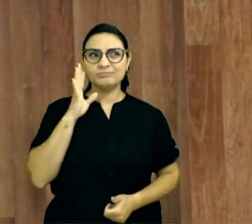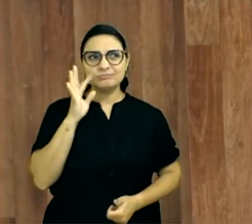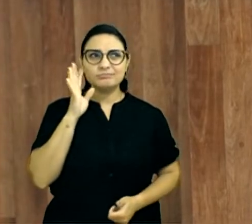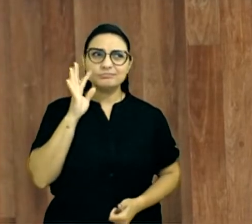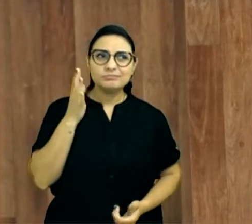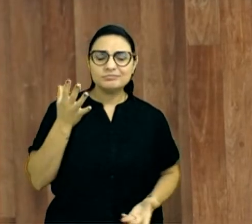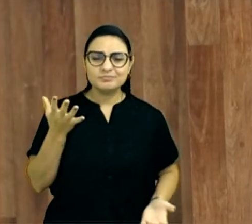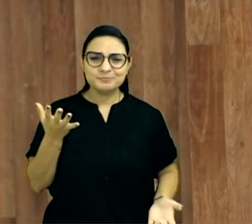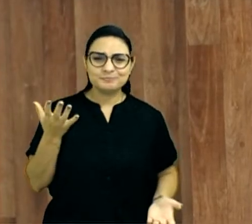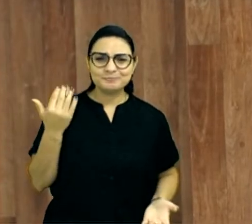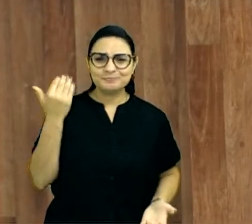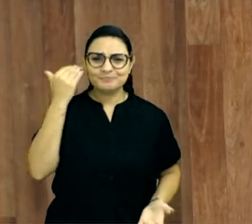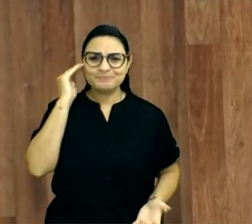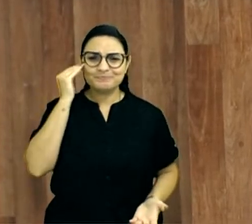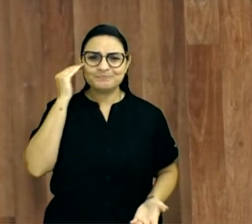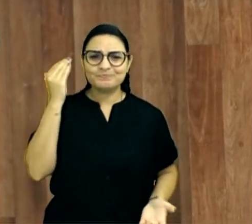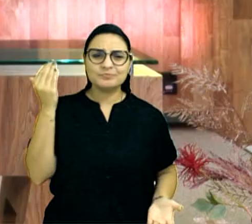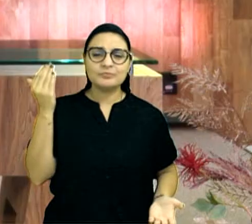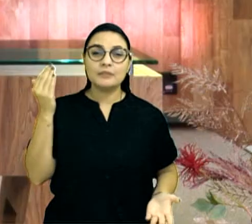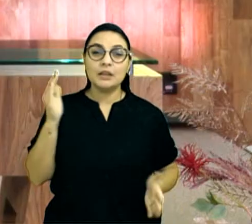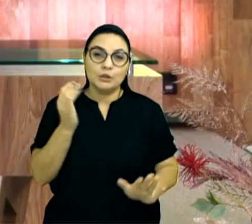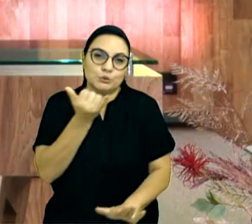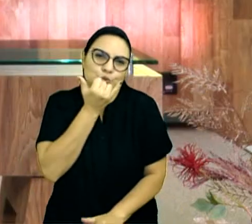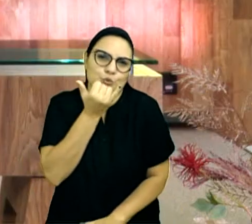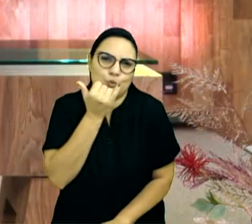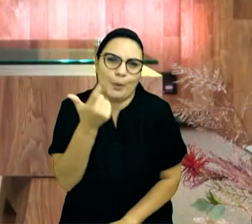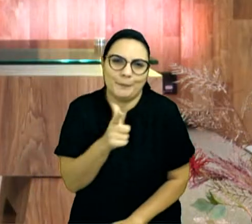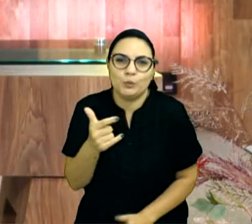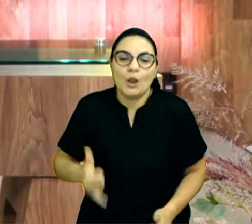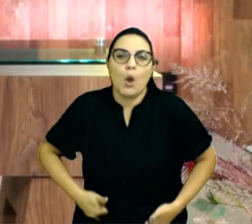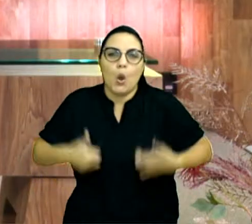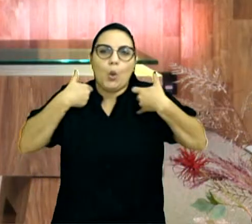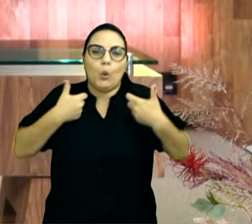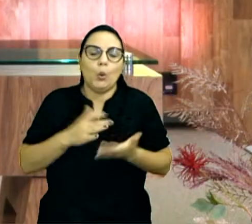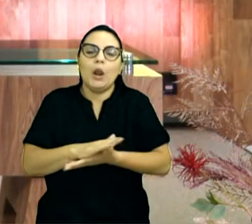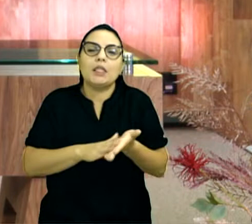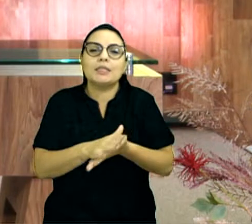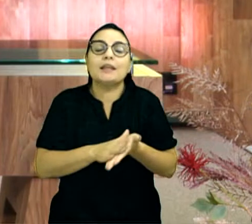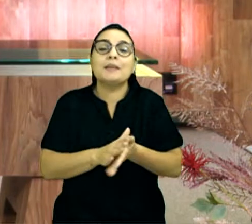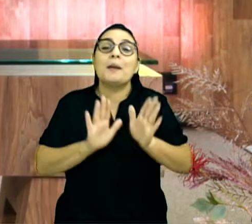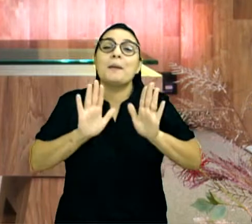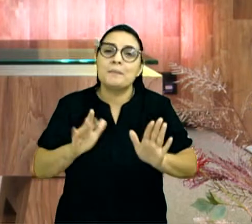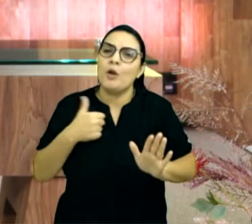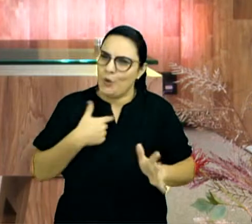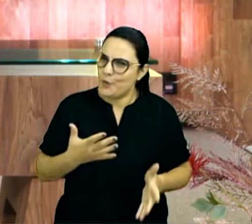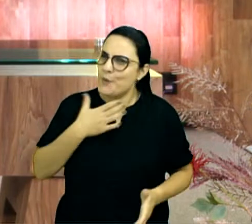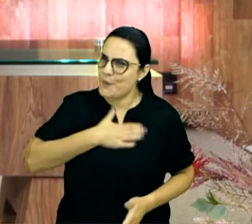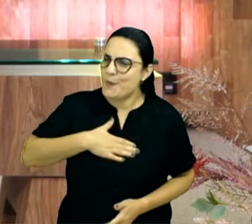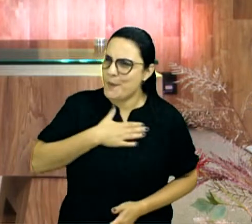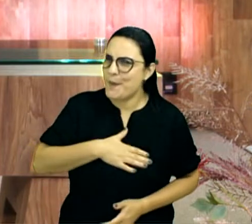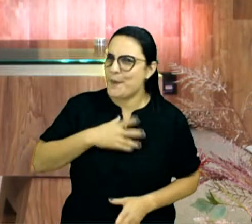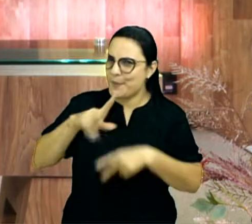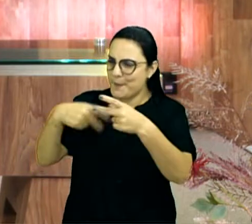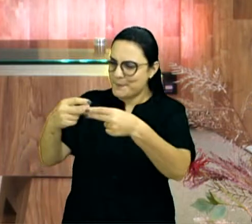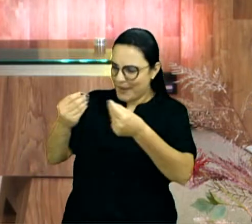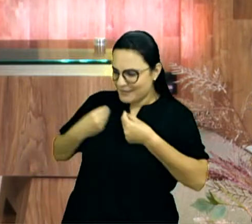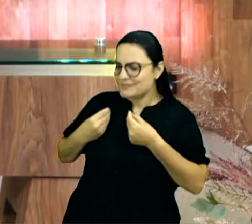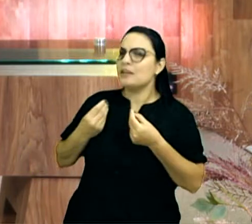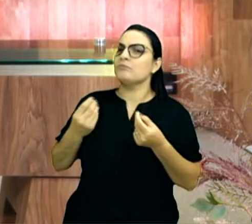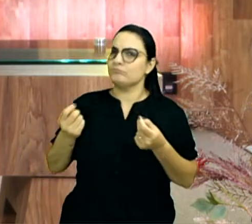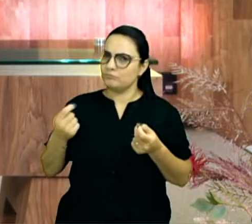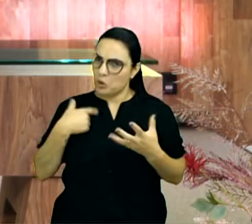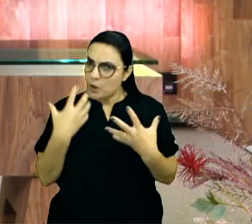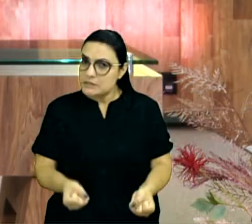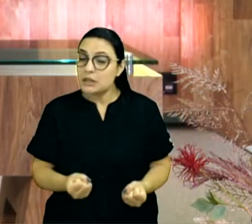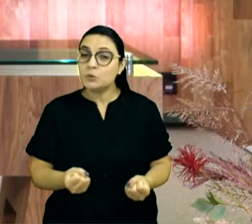mas aí, entenda bem, não é orgulho, porque eu gosto de receber presente e roupa usada também,